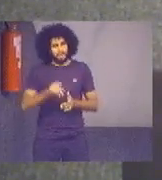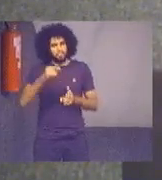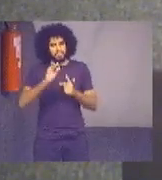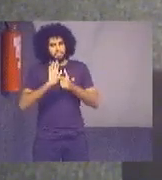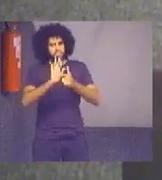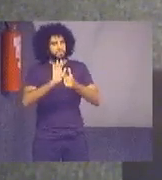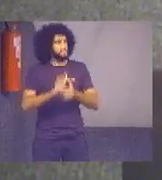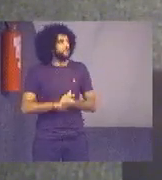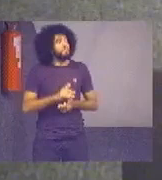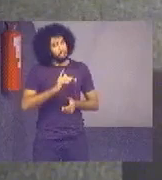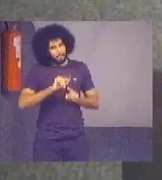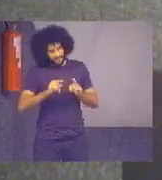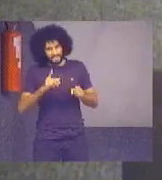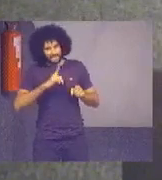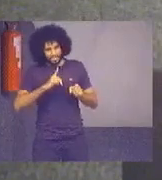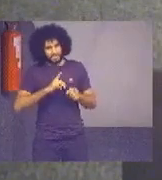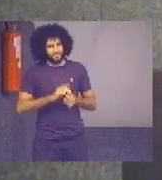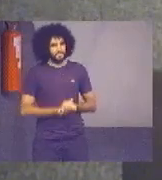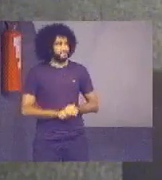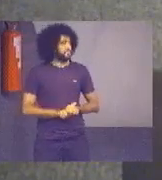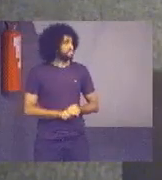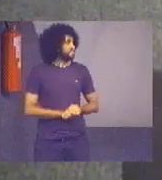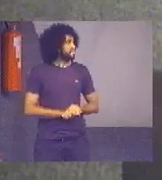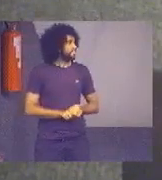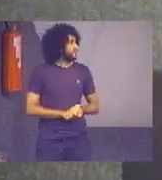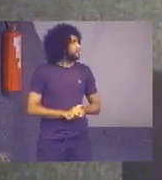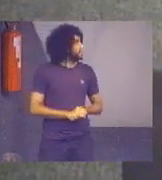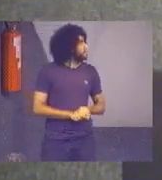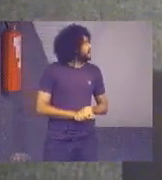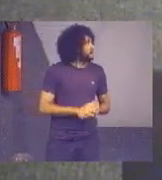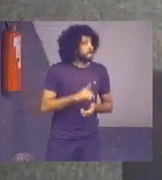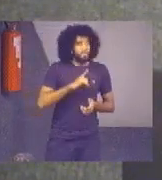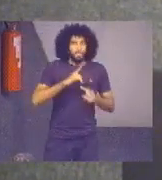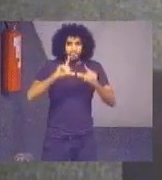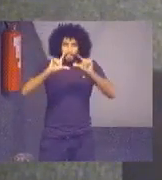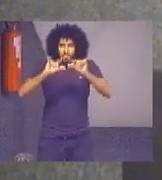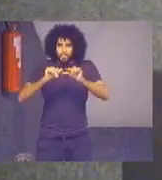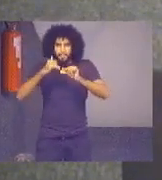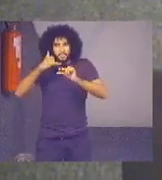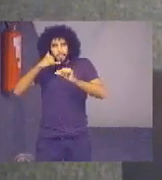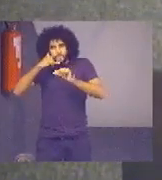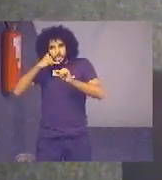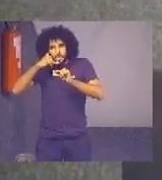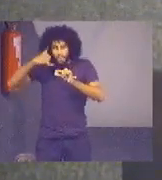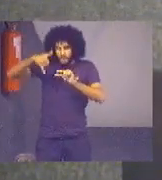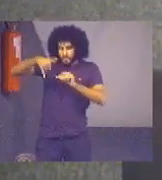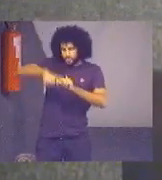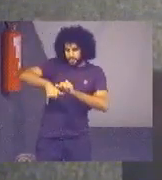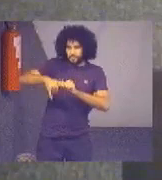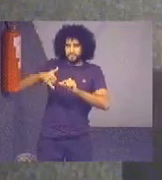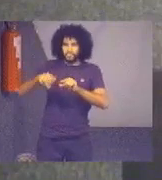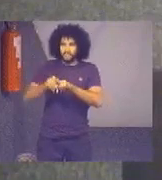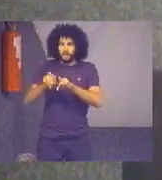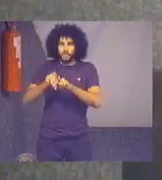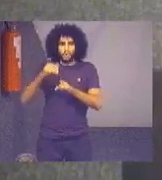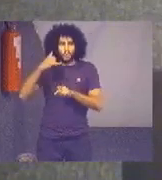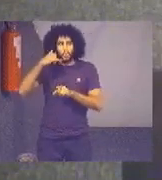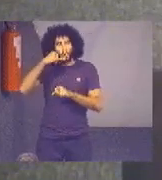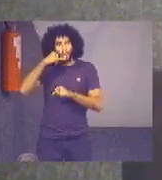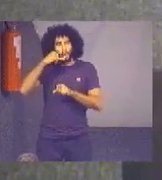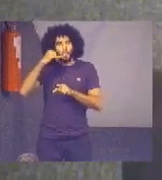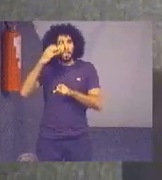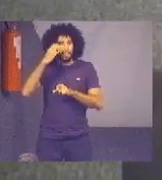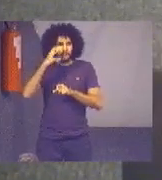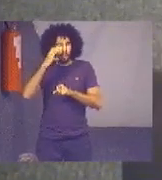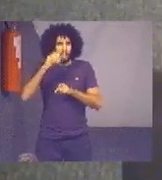mas existe. Então, gente tem redução com telefonia fixa, redução com telefonia móvel, redução da